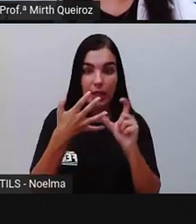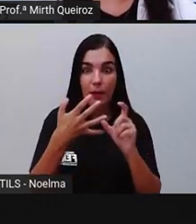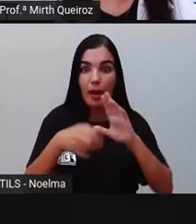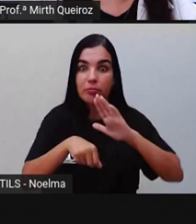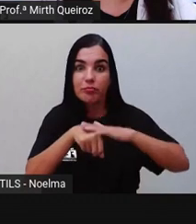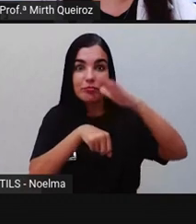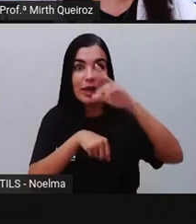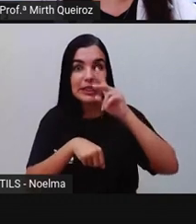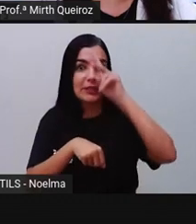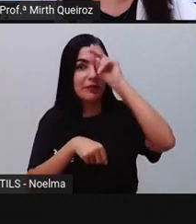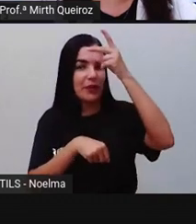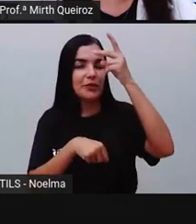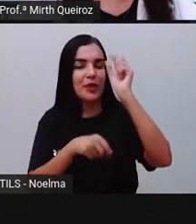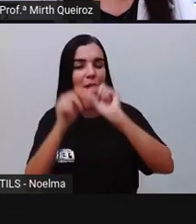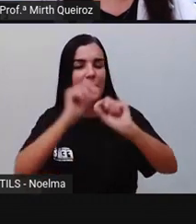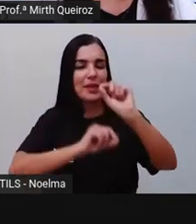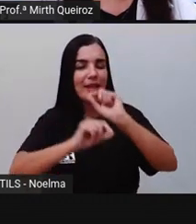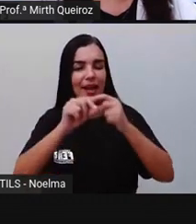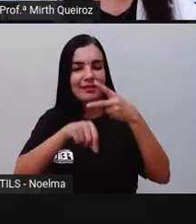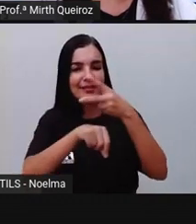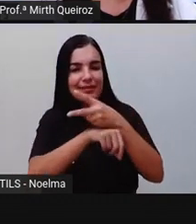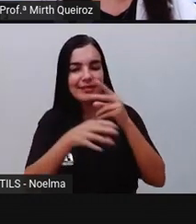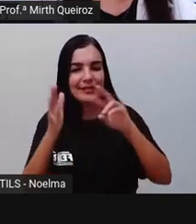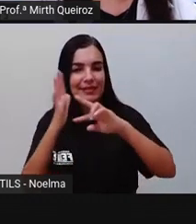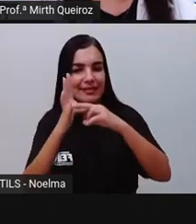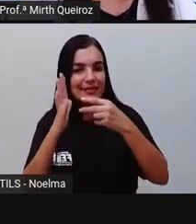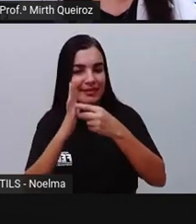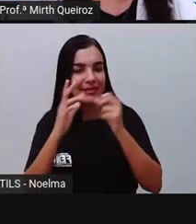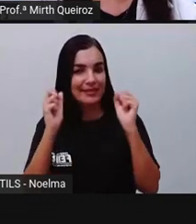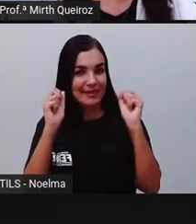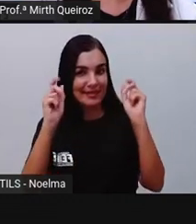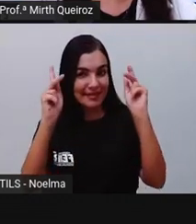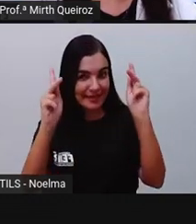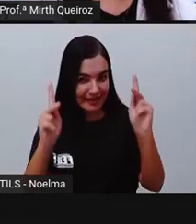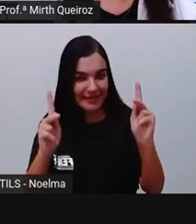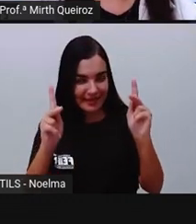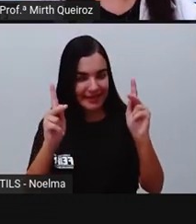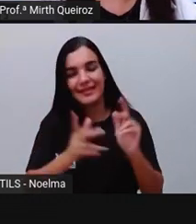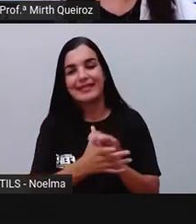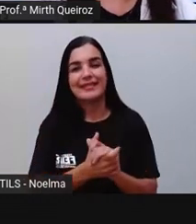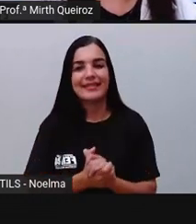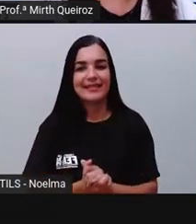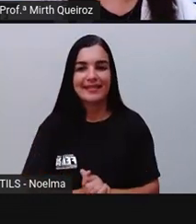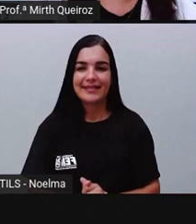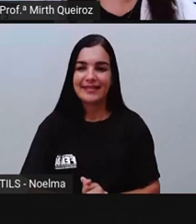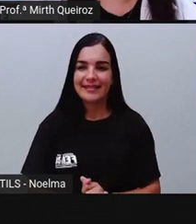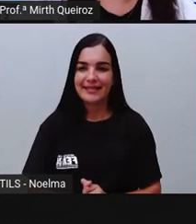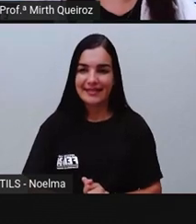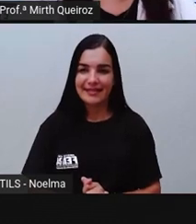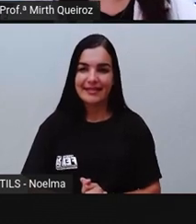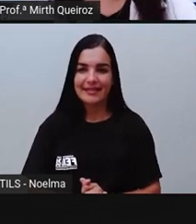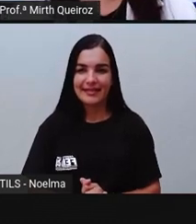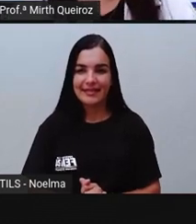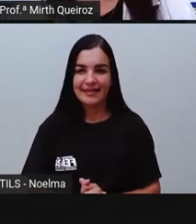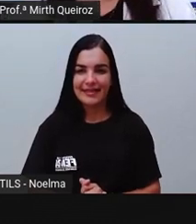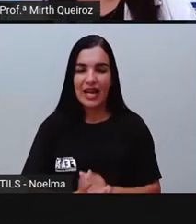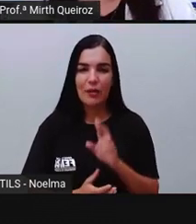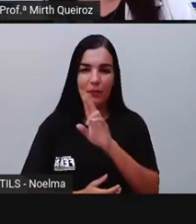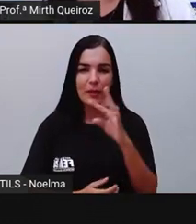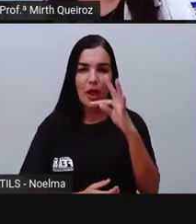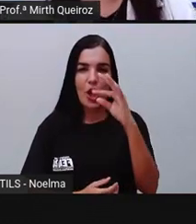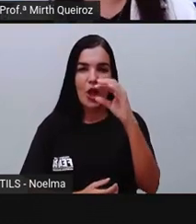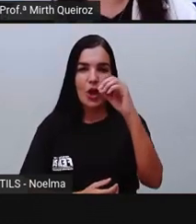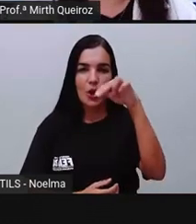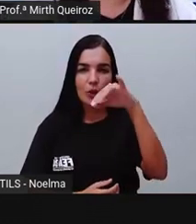compreensão sobre o que seria essa sílaba tônica e o que é esse acento, né? Quando a gente fala sobre o tônico, que não é o acento